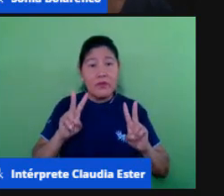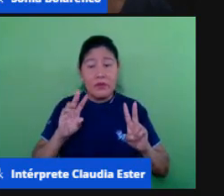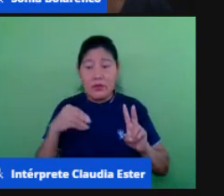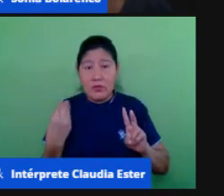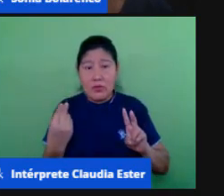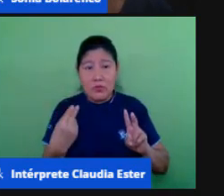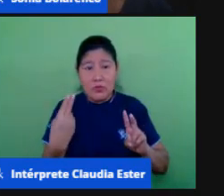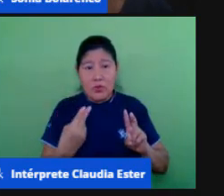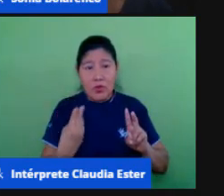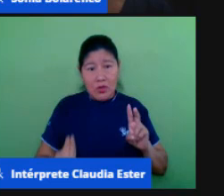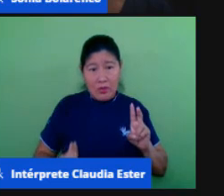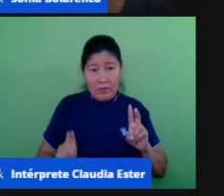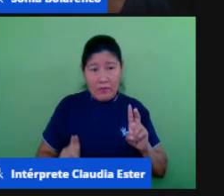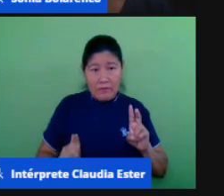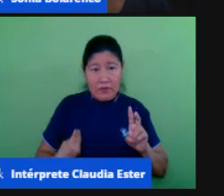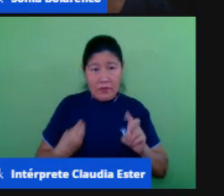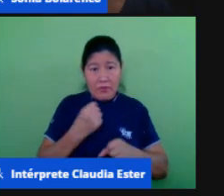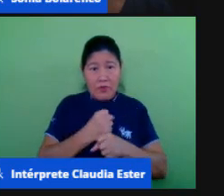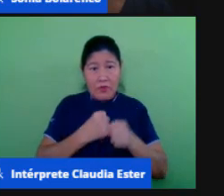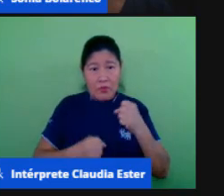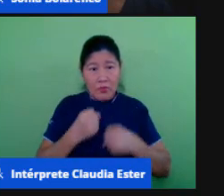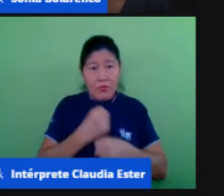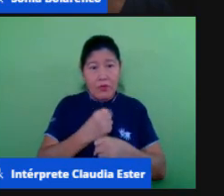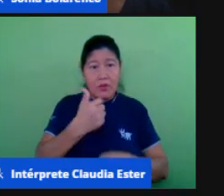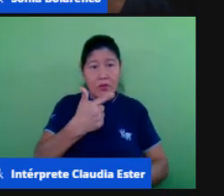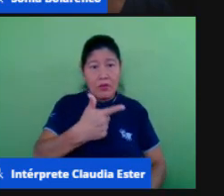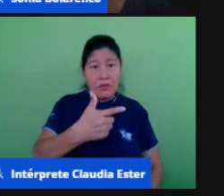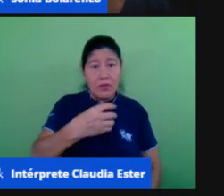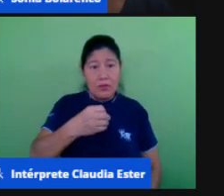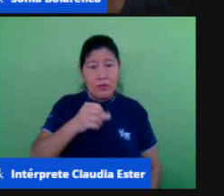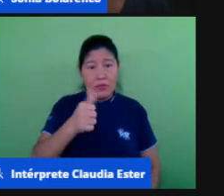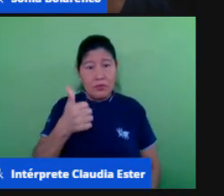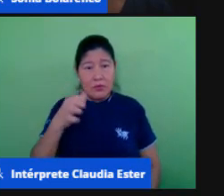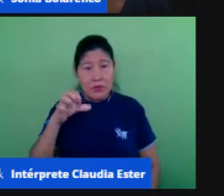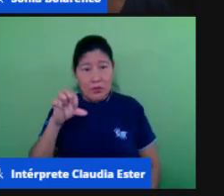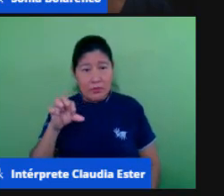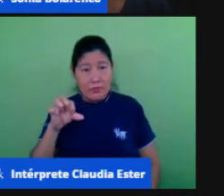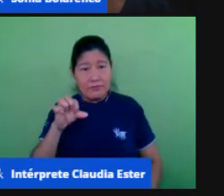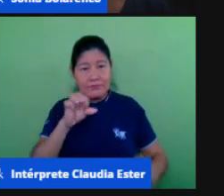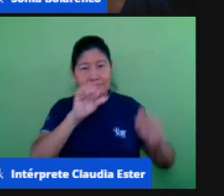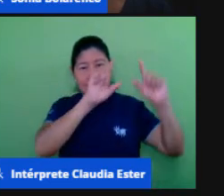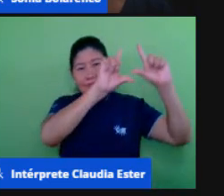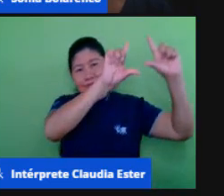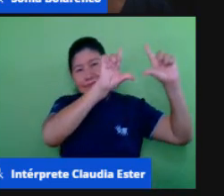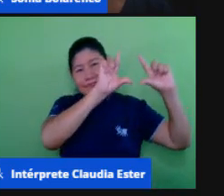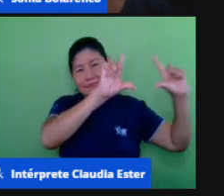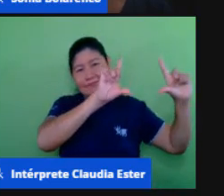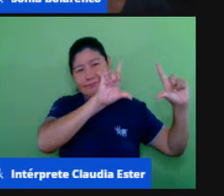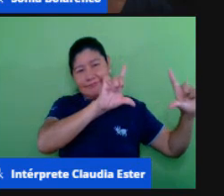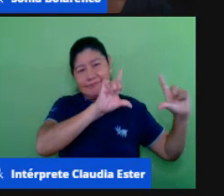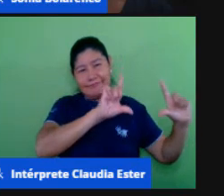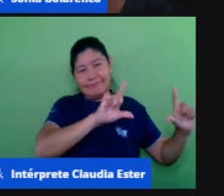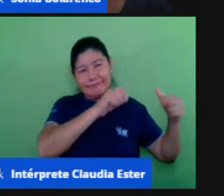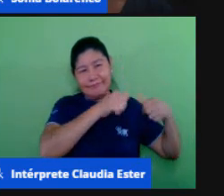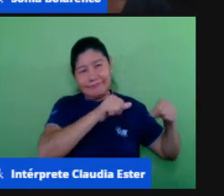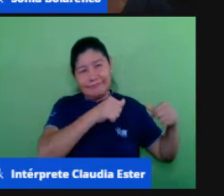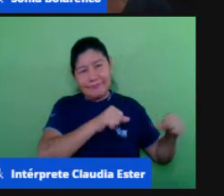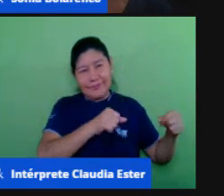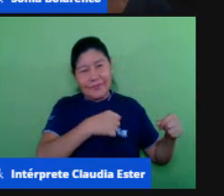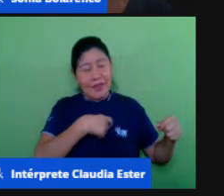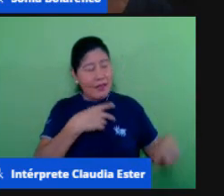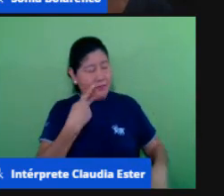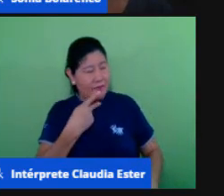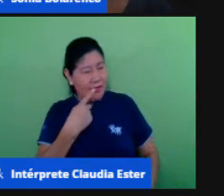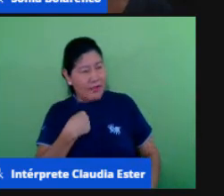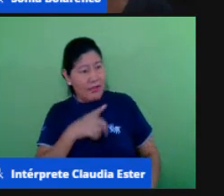2019 cartazes nas salas de aula proibido ligar celular proibido ter celular hoje